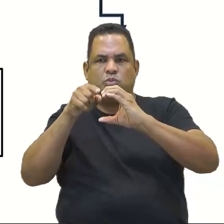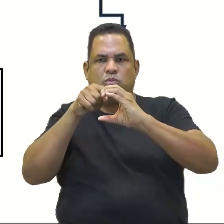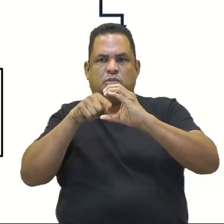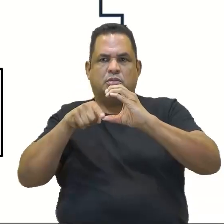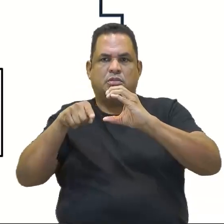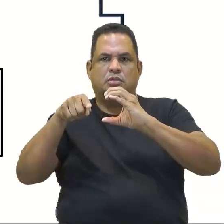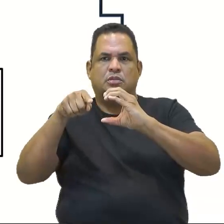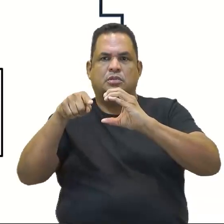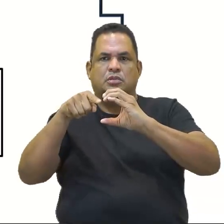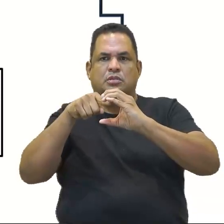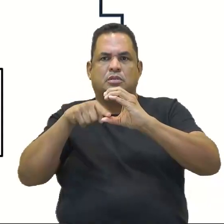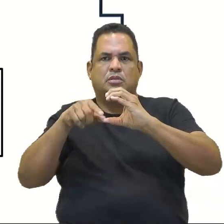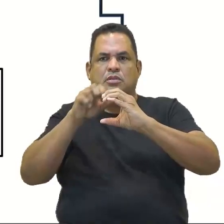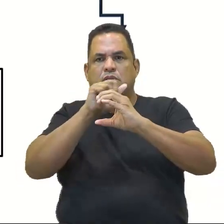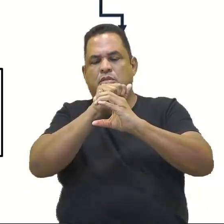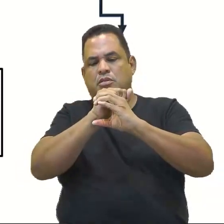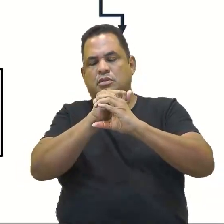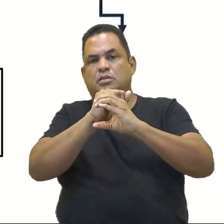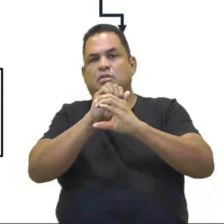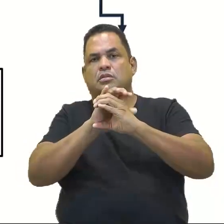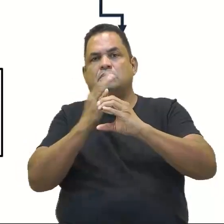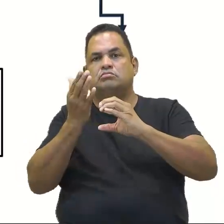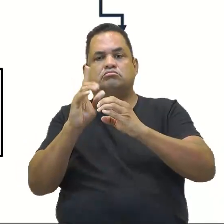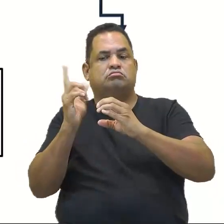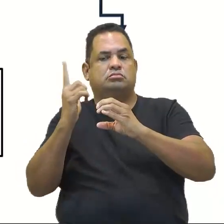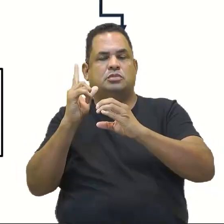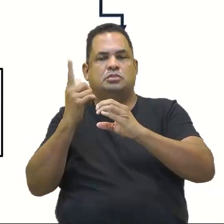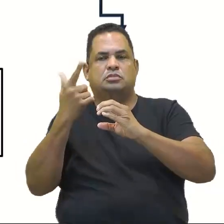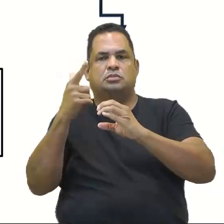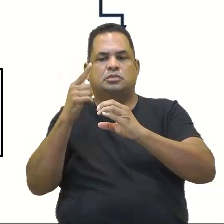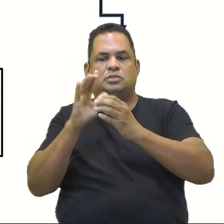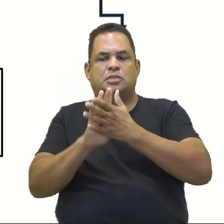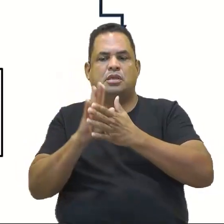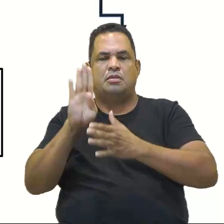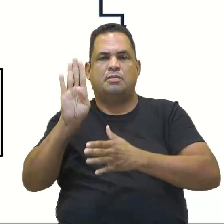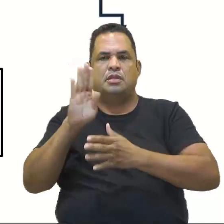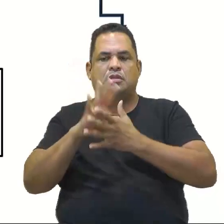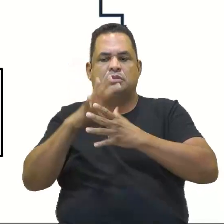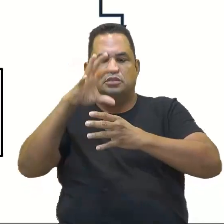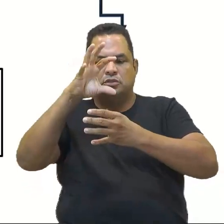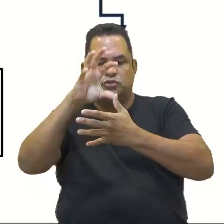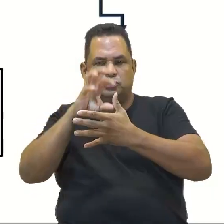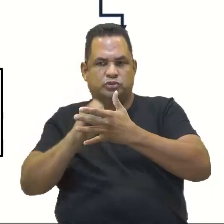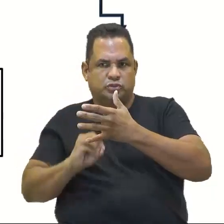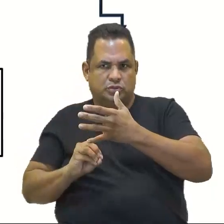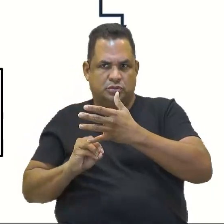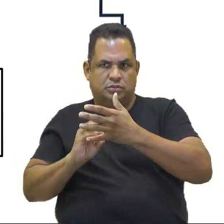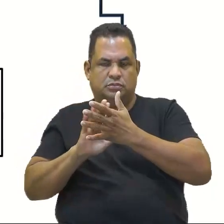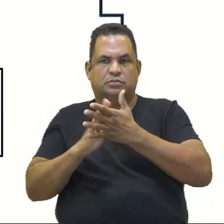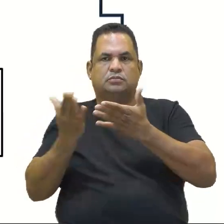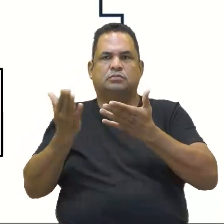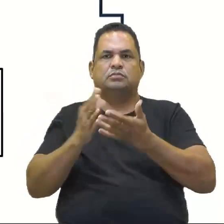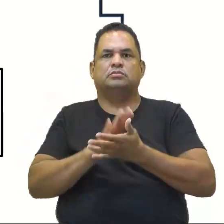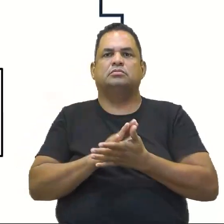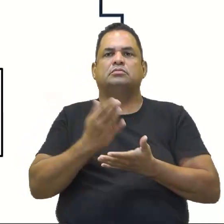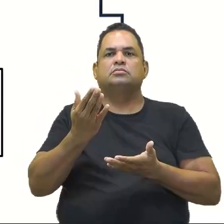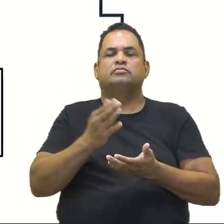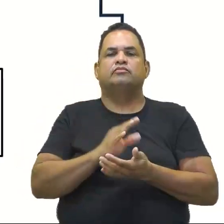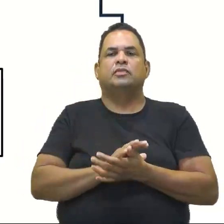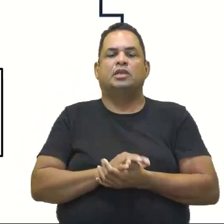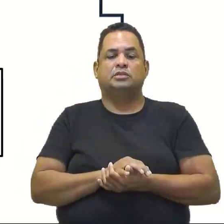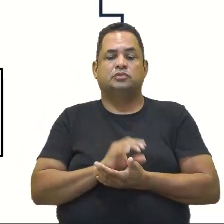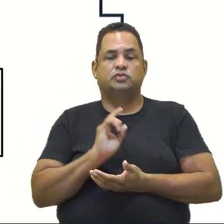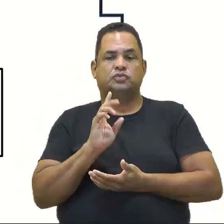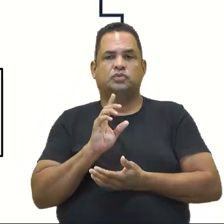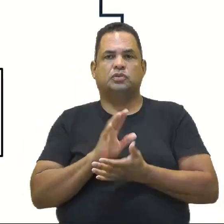A com todos os elementos de A que não tem em B. A gente quer tirar o B, sai fora da jogada o B e fica só os